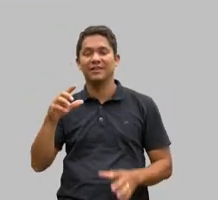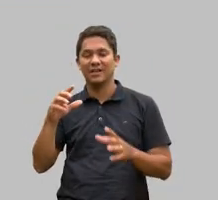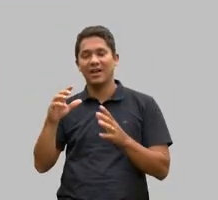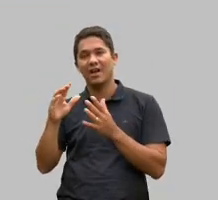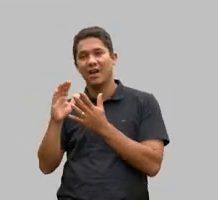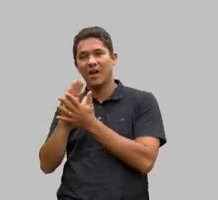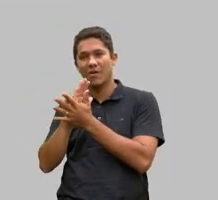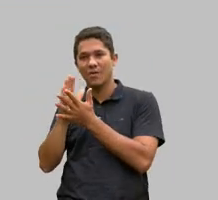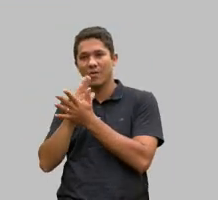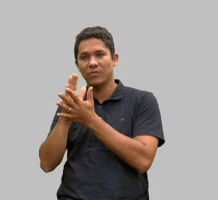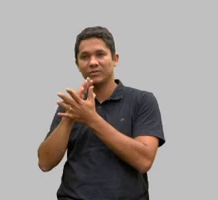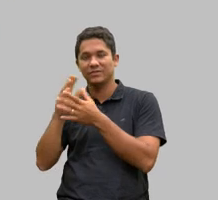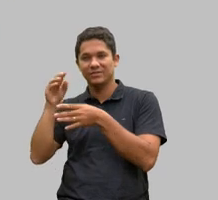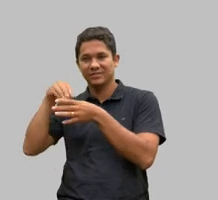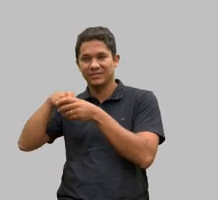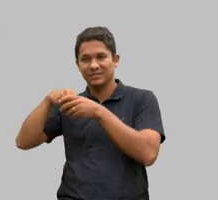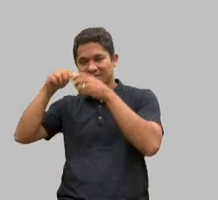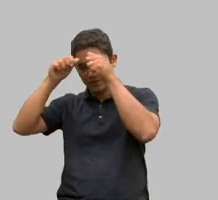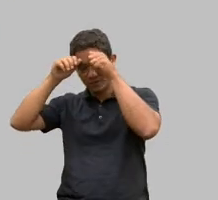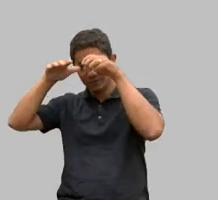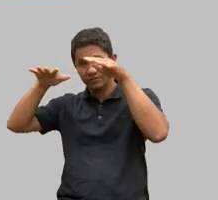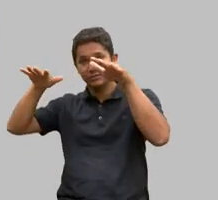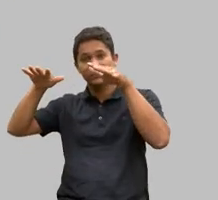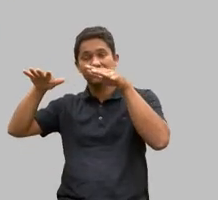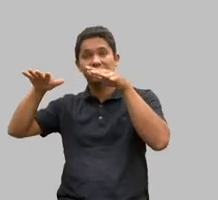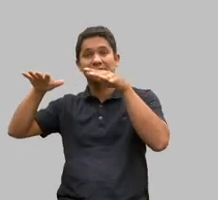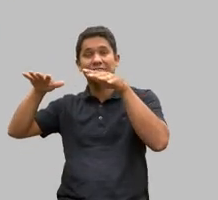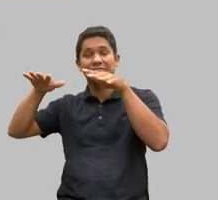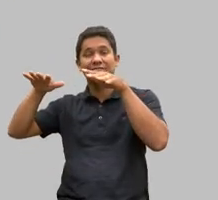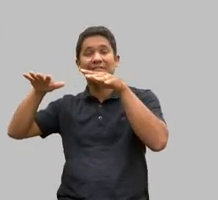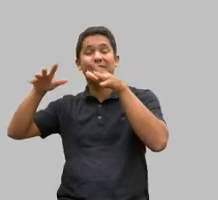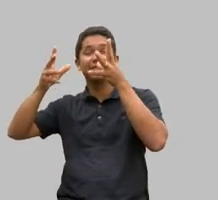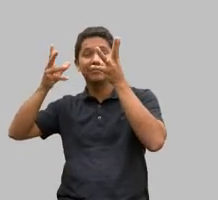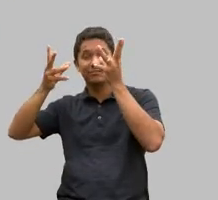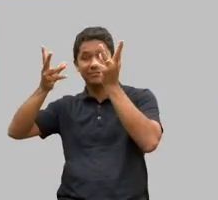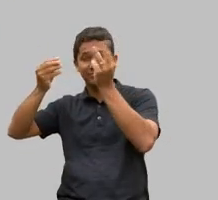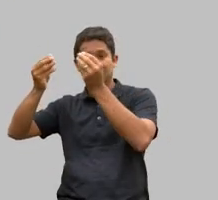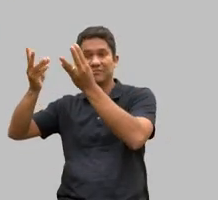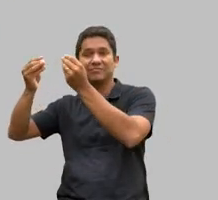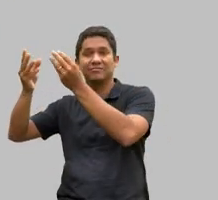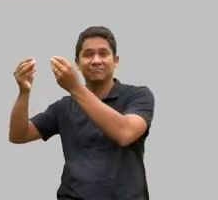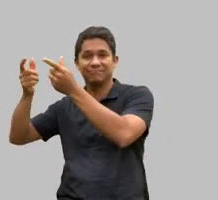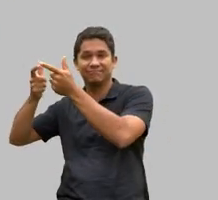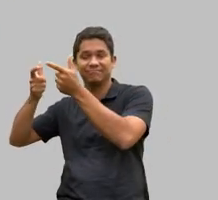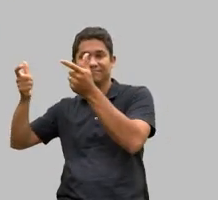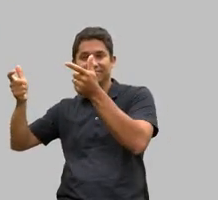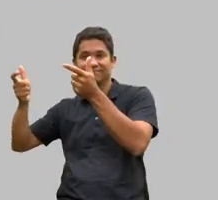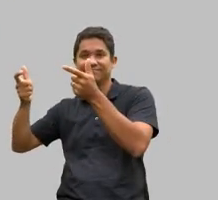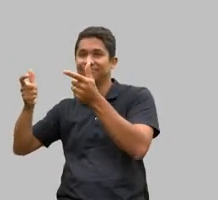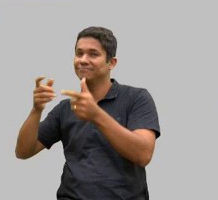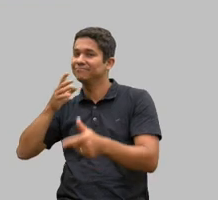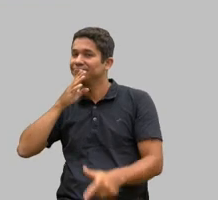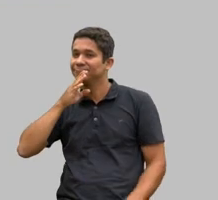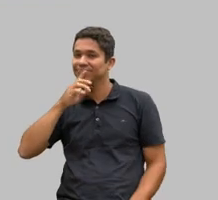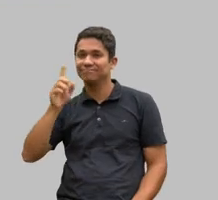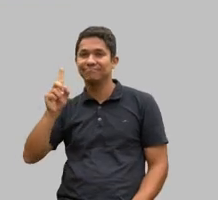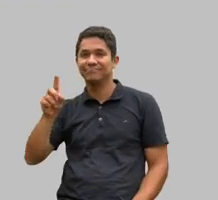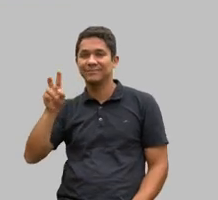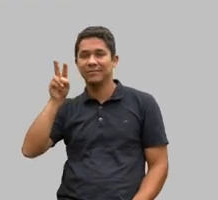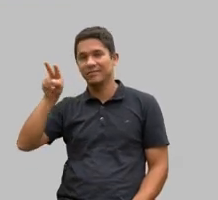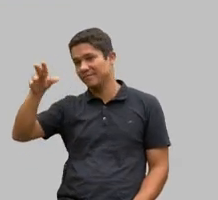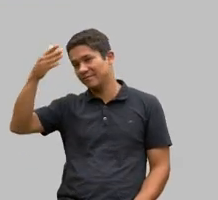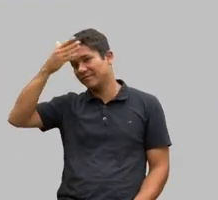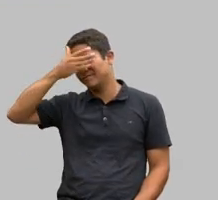do autismo que é um pedaço que a imensa esmagadora maioria das pessoas não vê e o principal